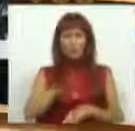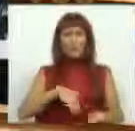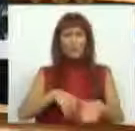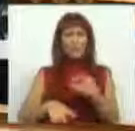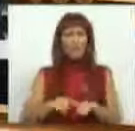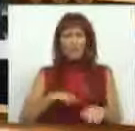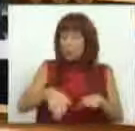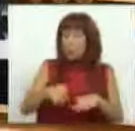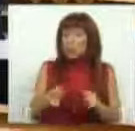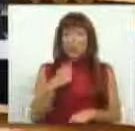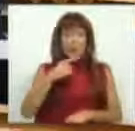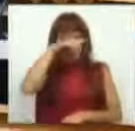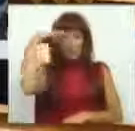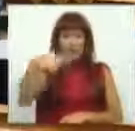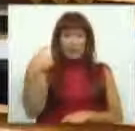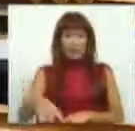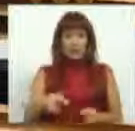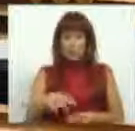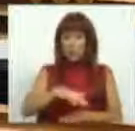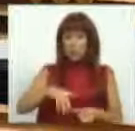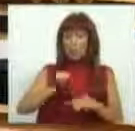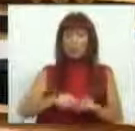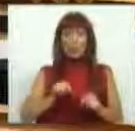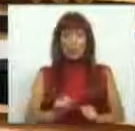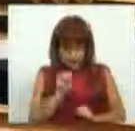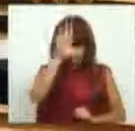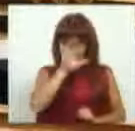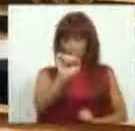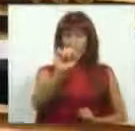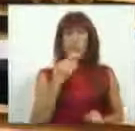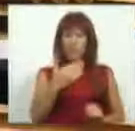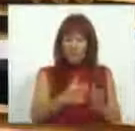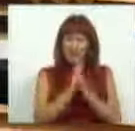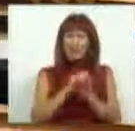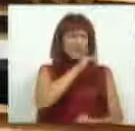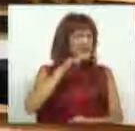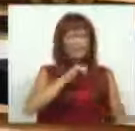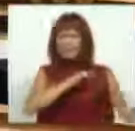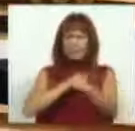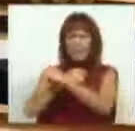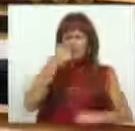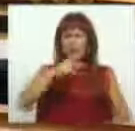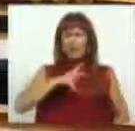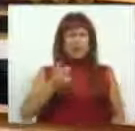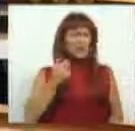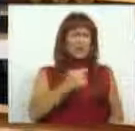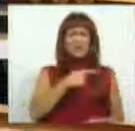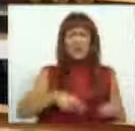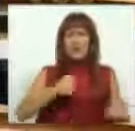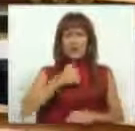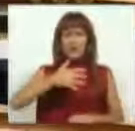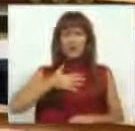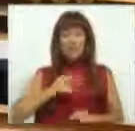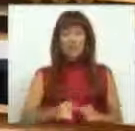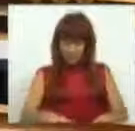num contexto de grande dificuldade, num contexto em que o seu Governo pede sacrifícios aos portugueses e às pequenas e médias empresas.